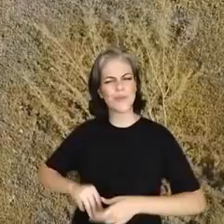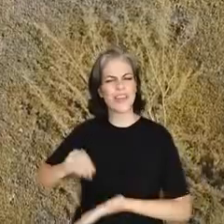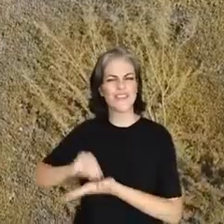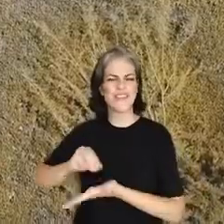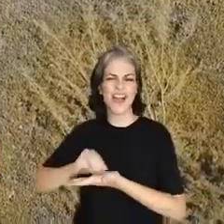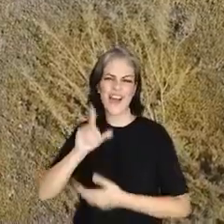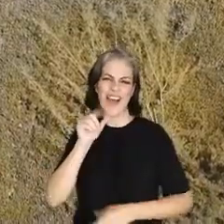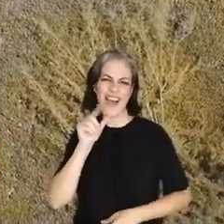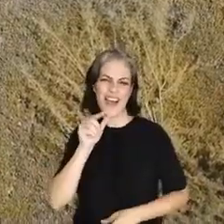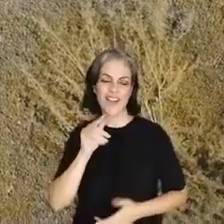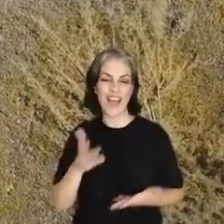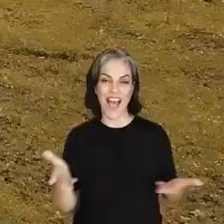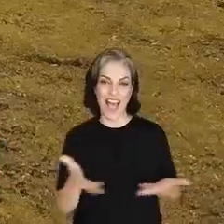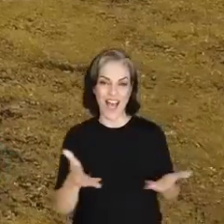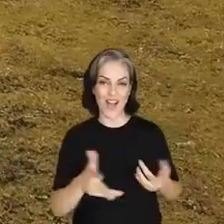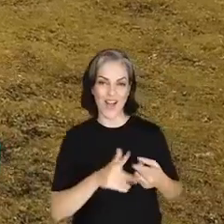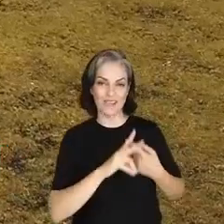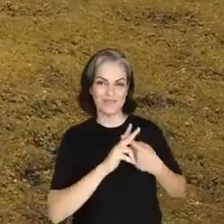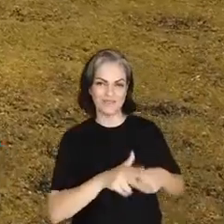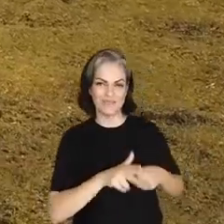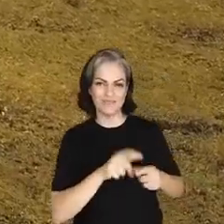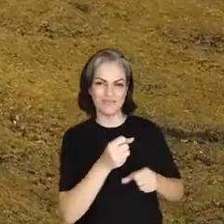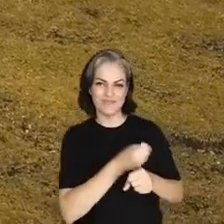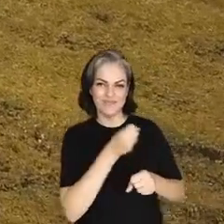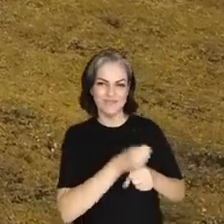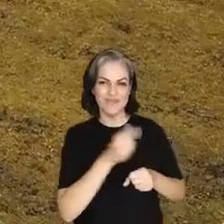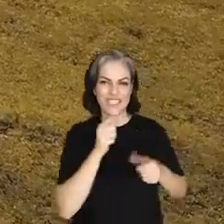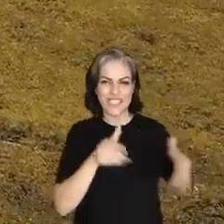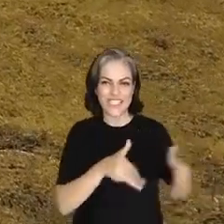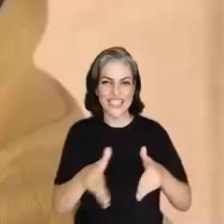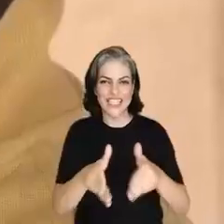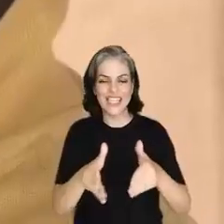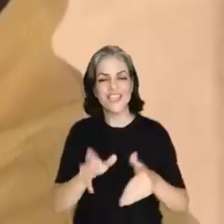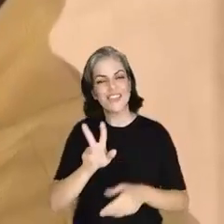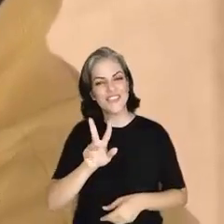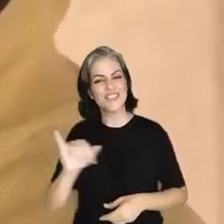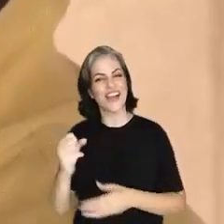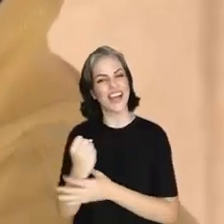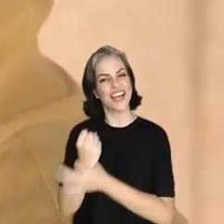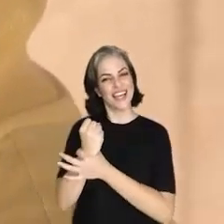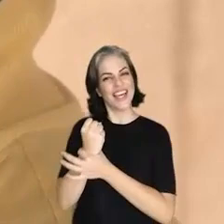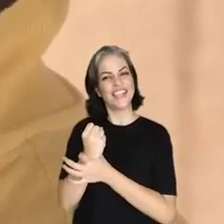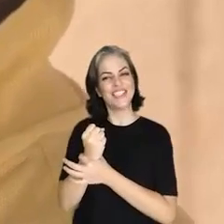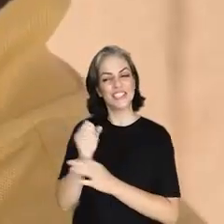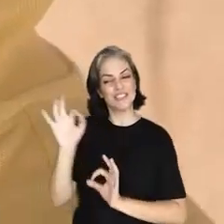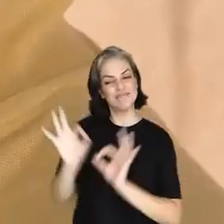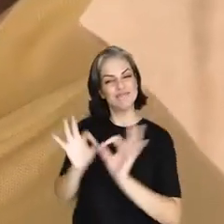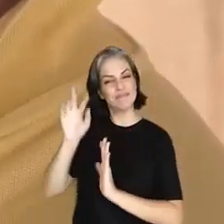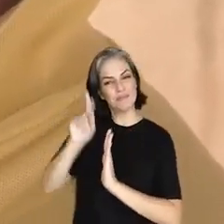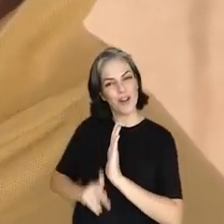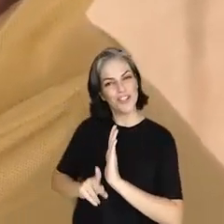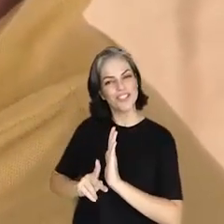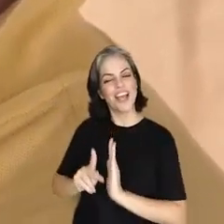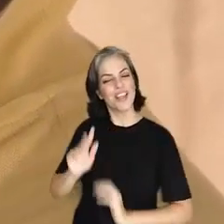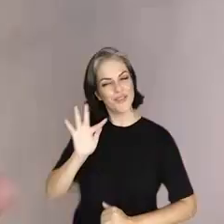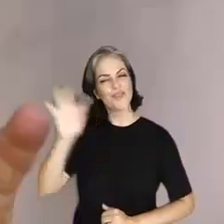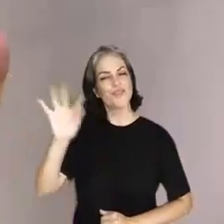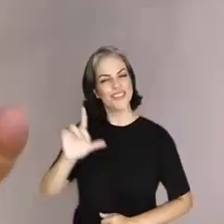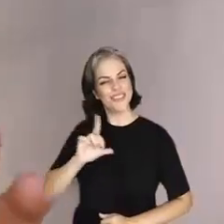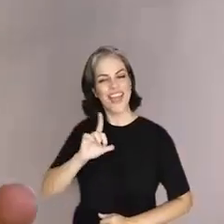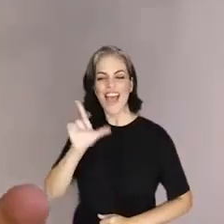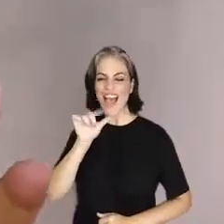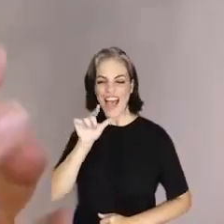A transposição vai garantir, e o homem do campo, o nordestino, fazer um projeto, realizar e ter a garantia hídrica.